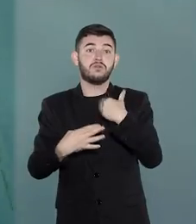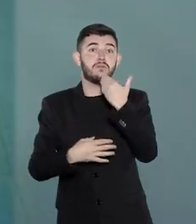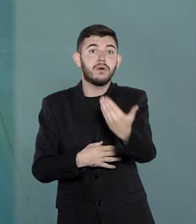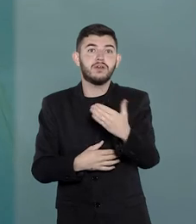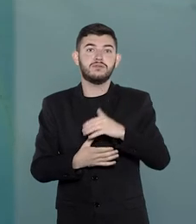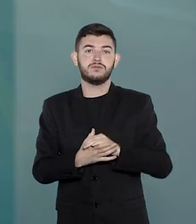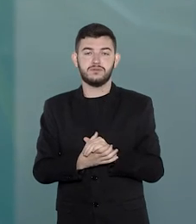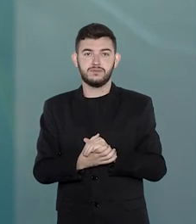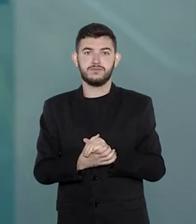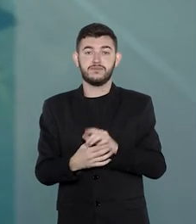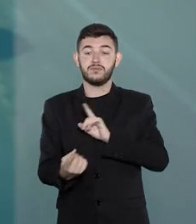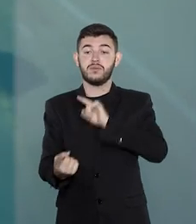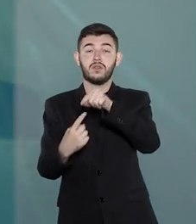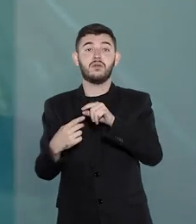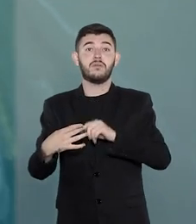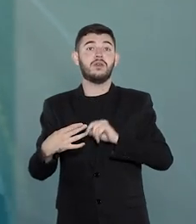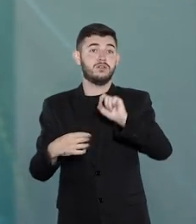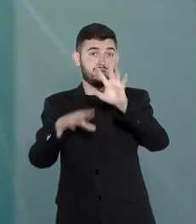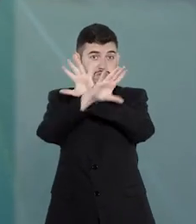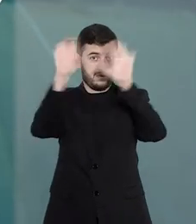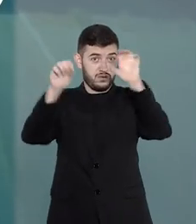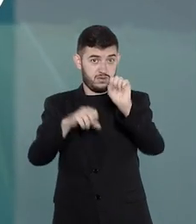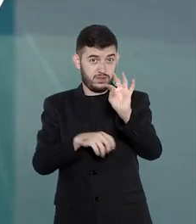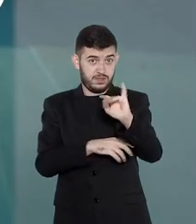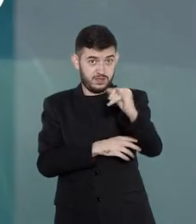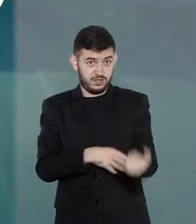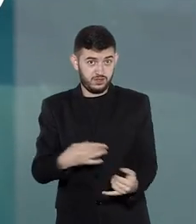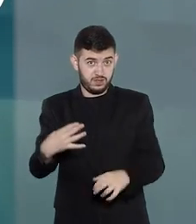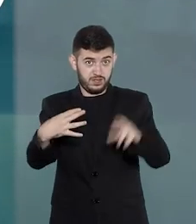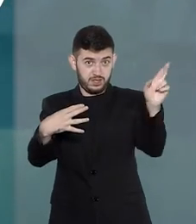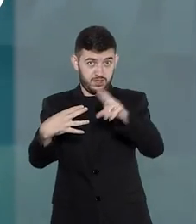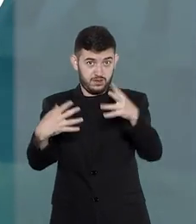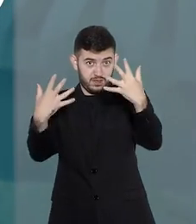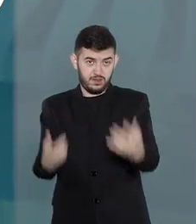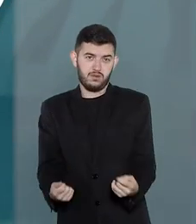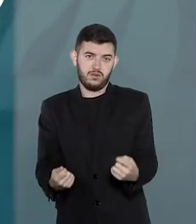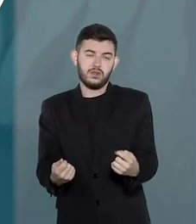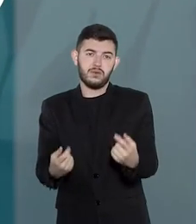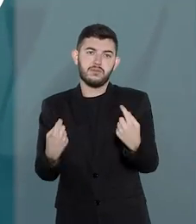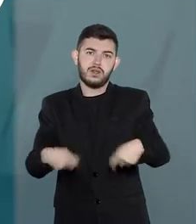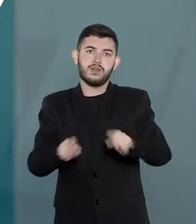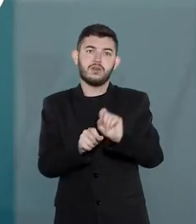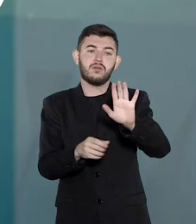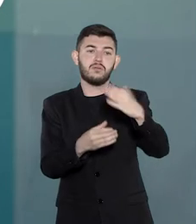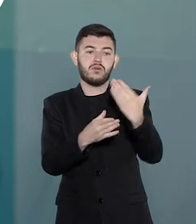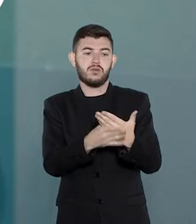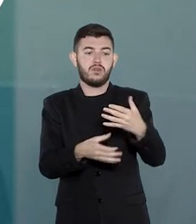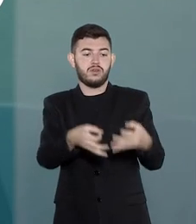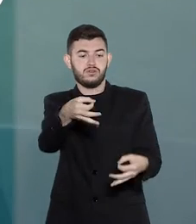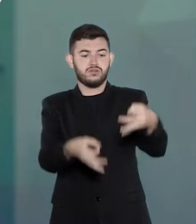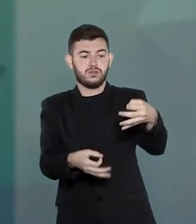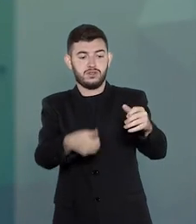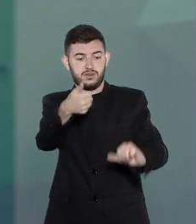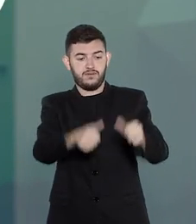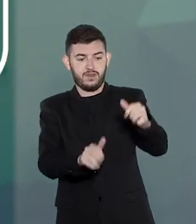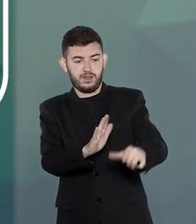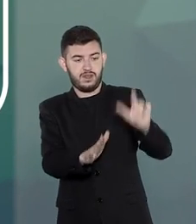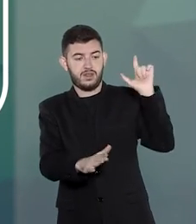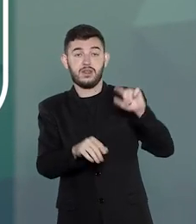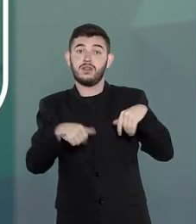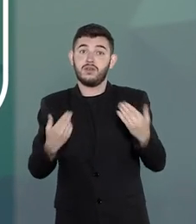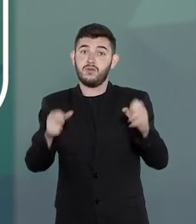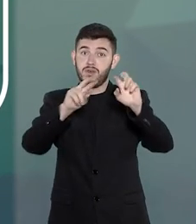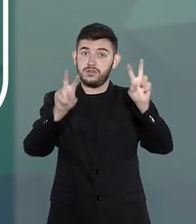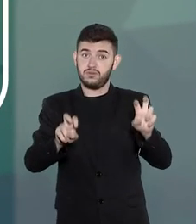posso. Como condição para conhecimento desses recursos no STJ, é exigível que a matéria impugnada tenha sido pré-questionada. Isso quer